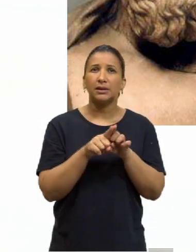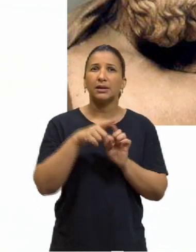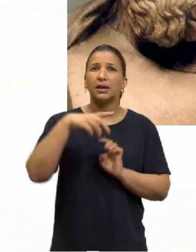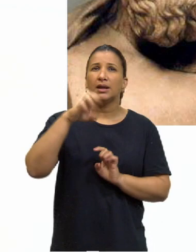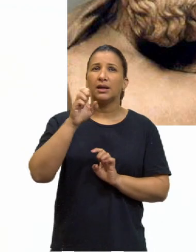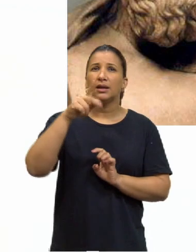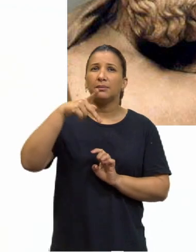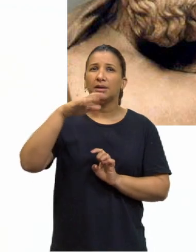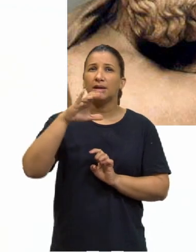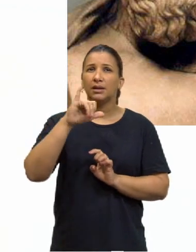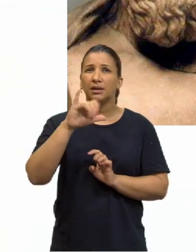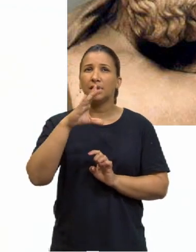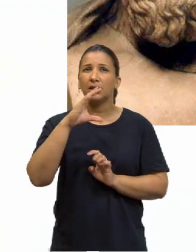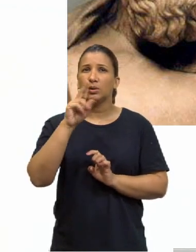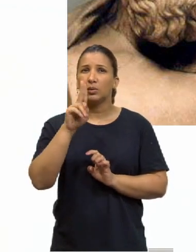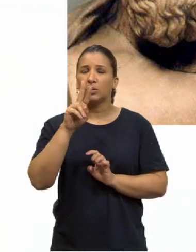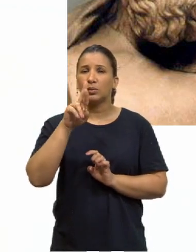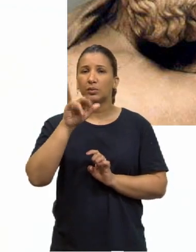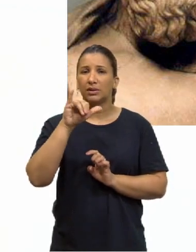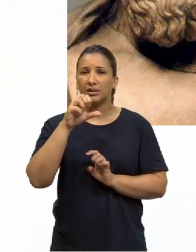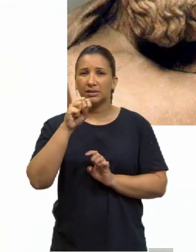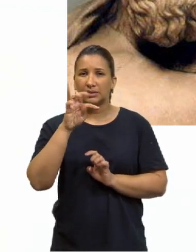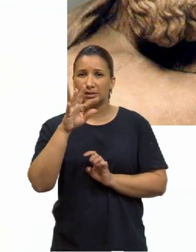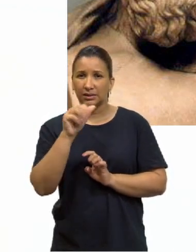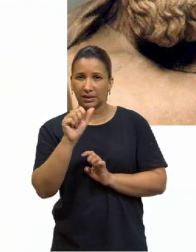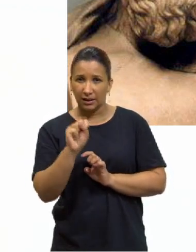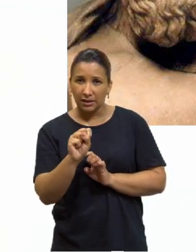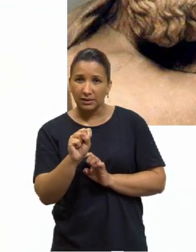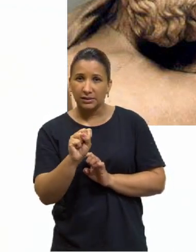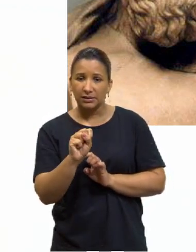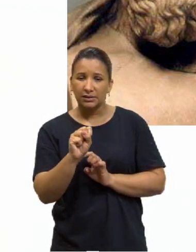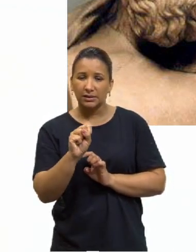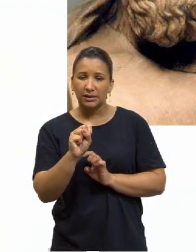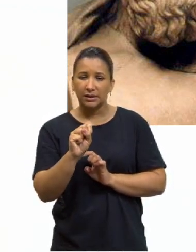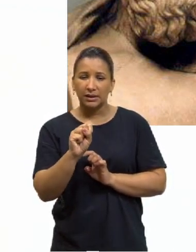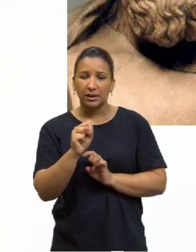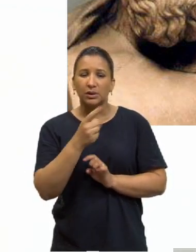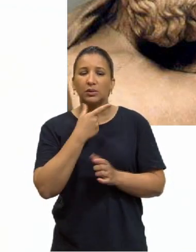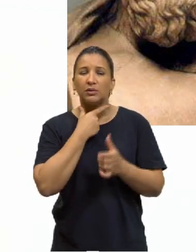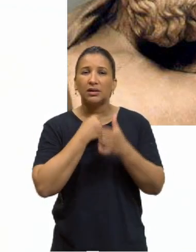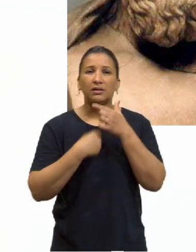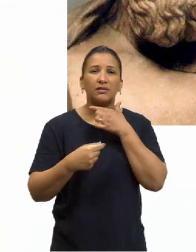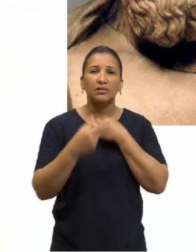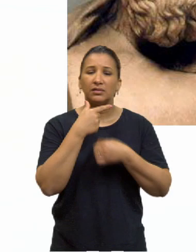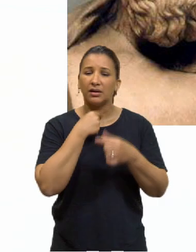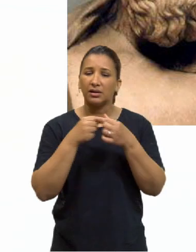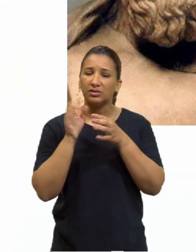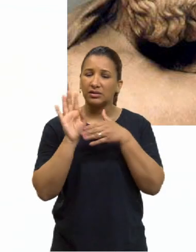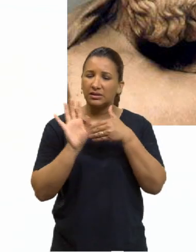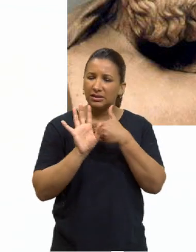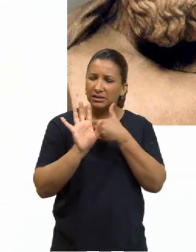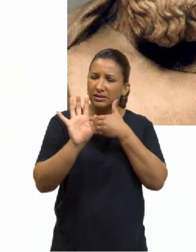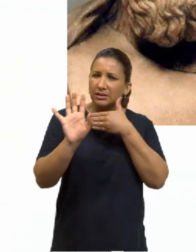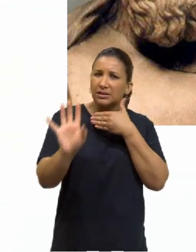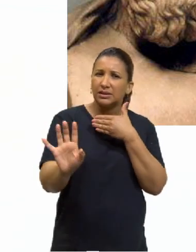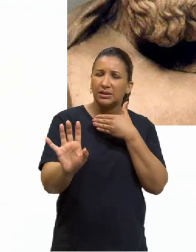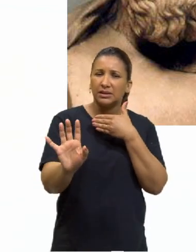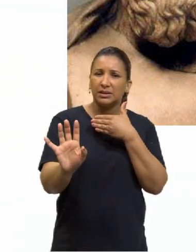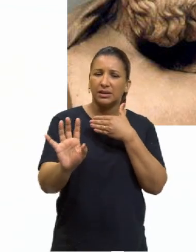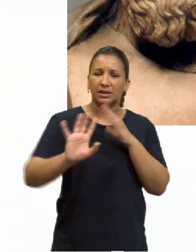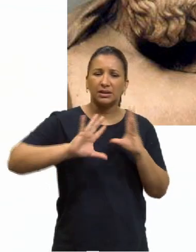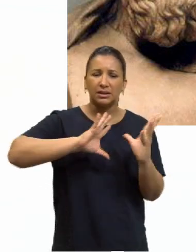os desejos, eles nos prendem aqui e nos distancia muito da ideia da perfeição, do mundo